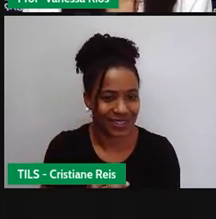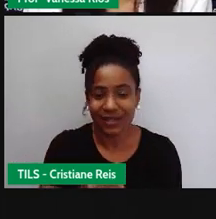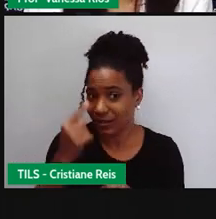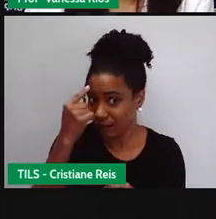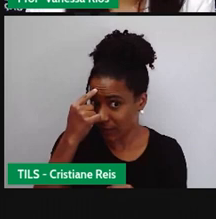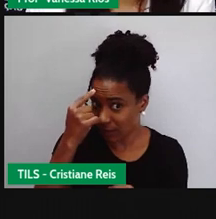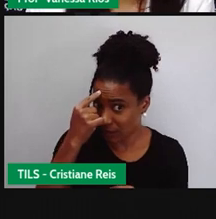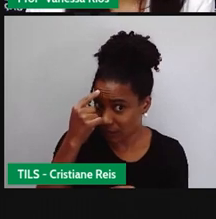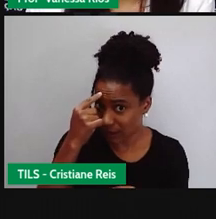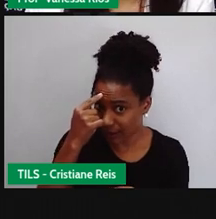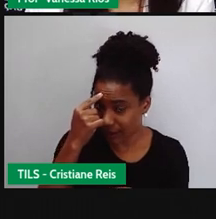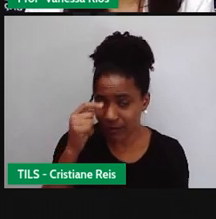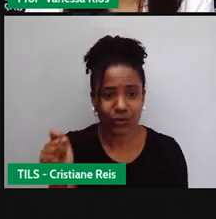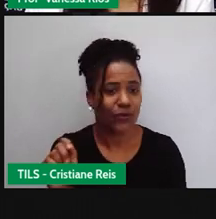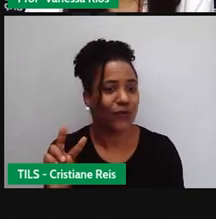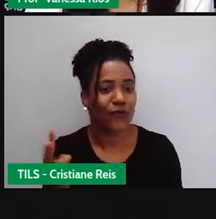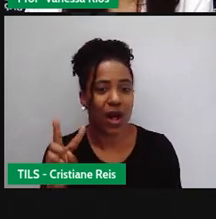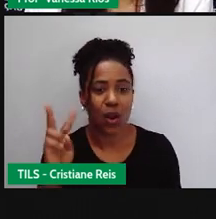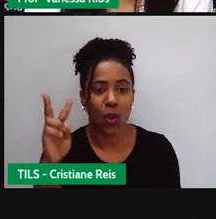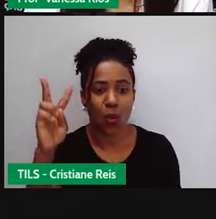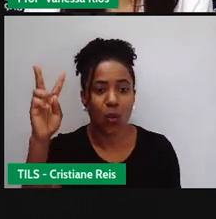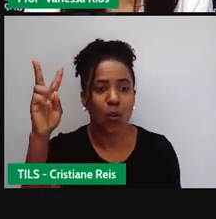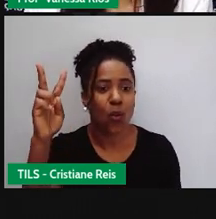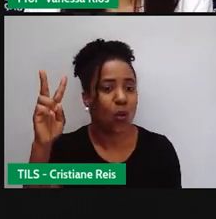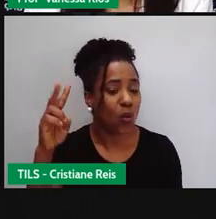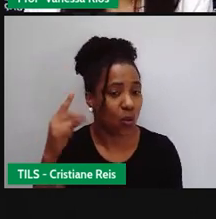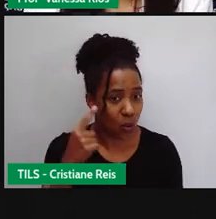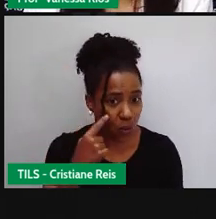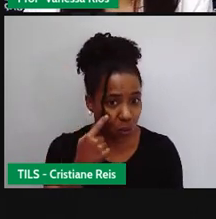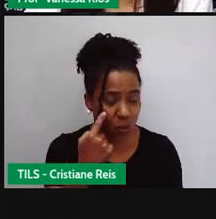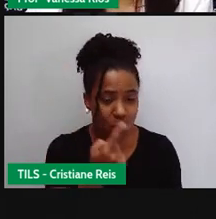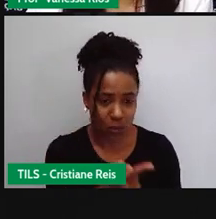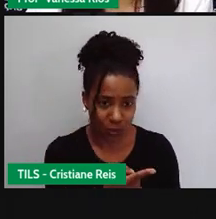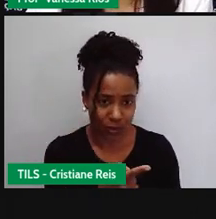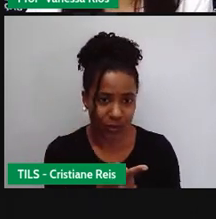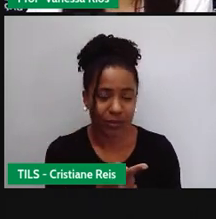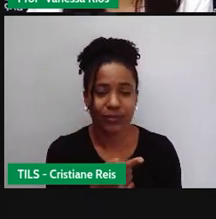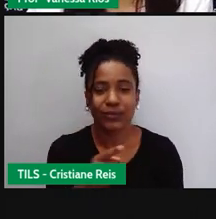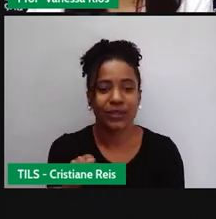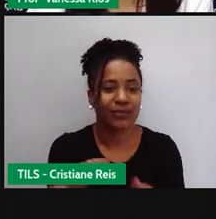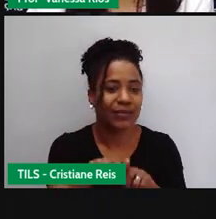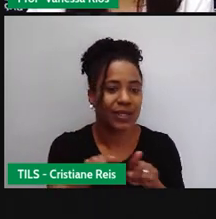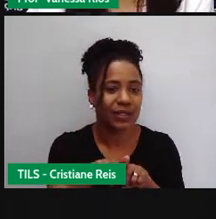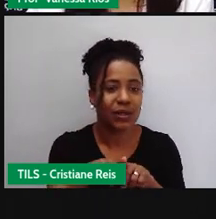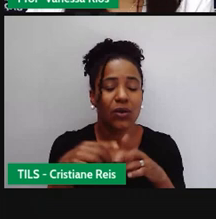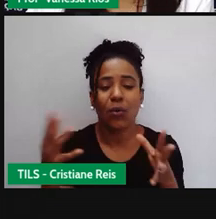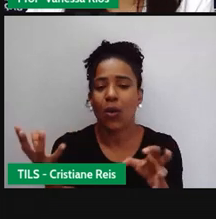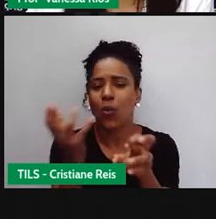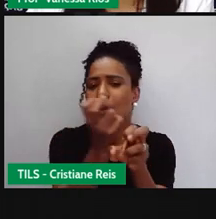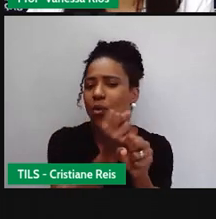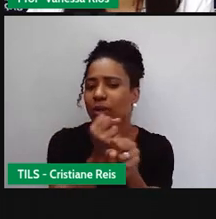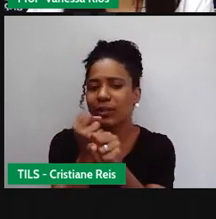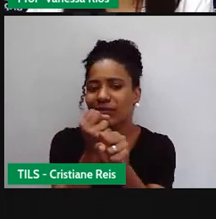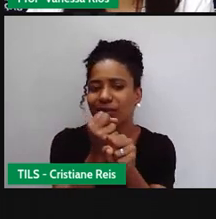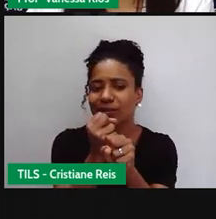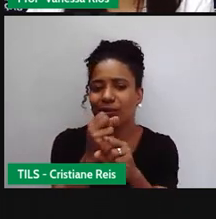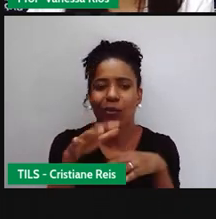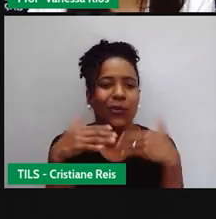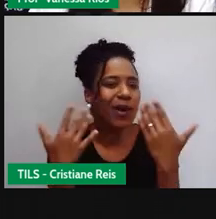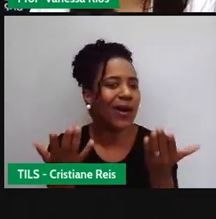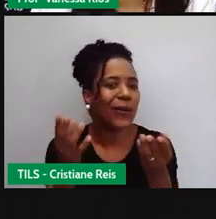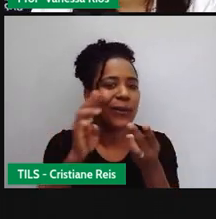valores, não é? Que foram dados e também no tipo de conta que eu vou precisar fazer, qual a